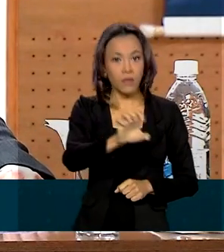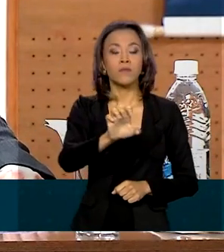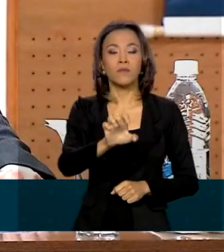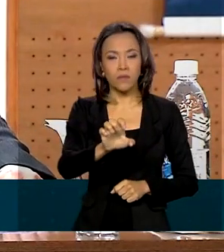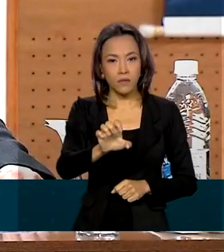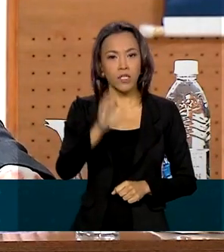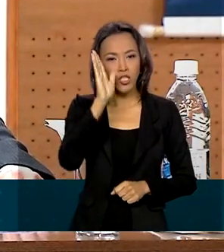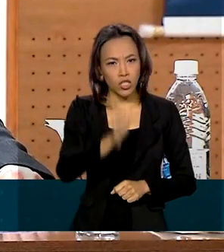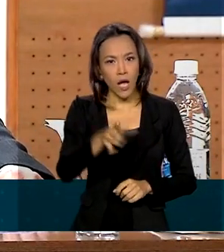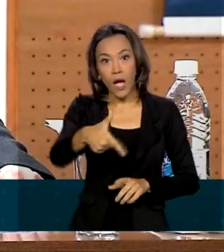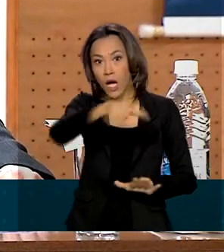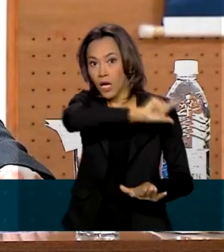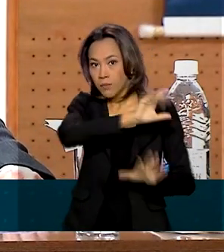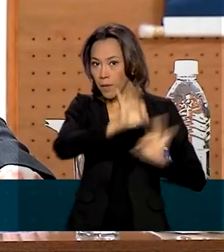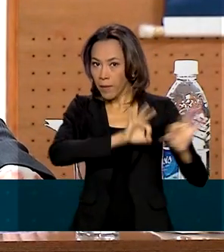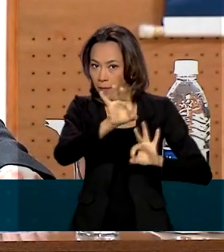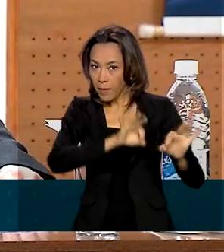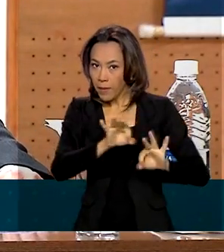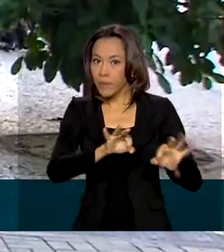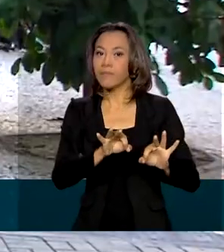definidos por cada estado.